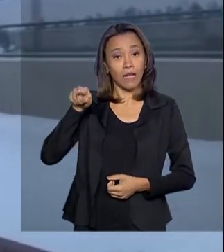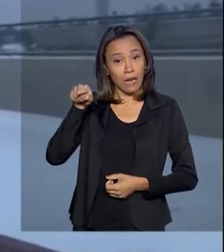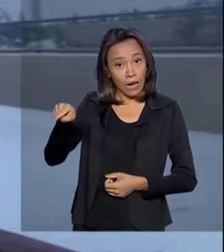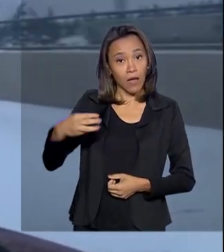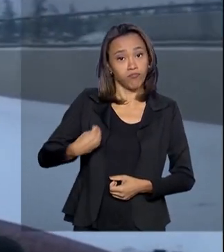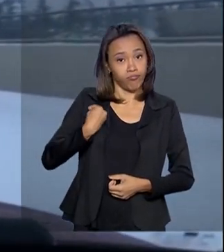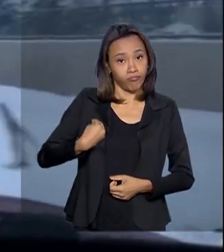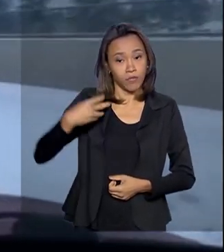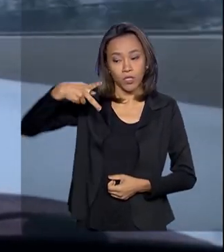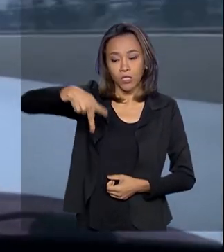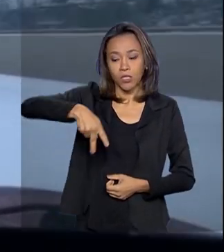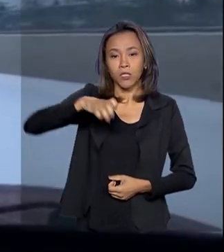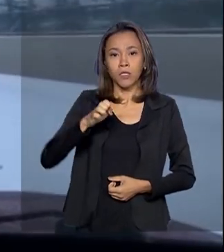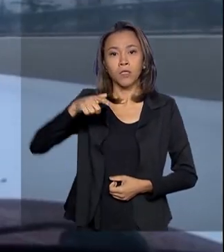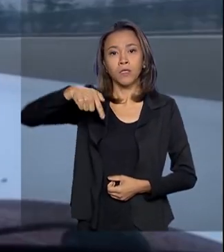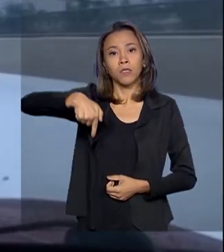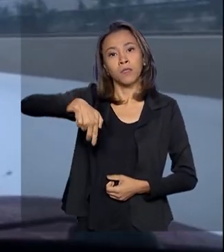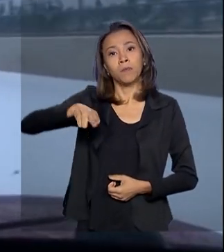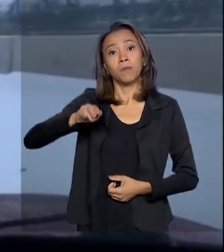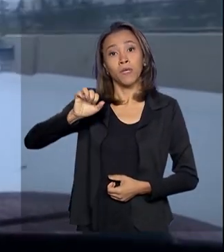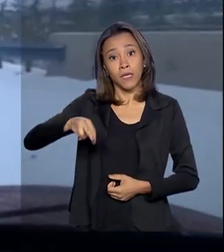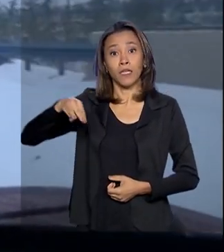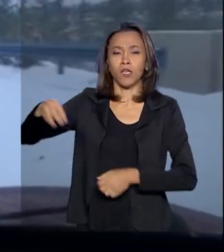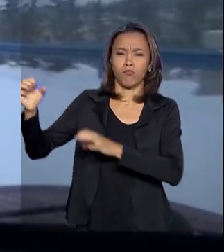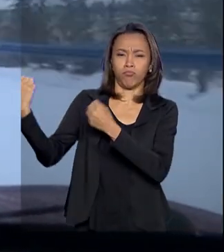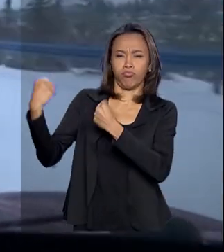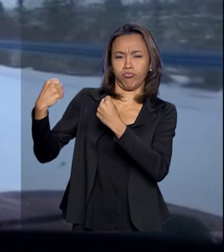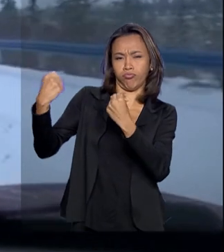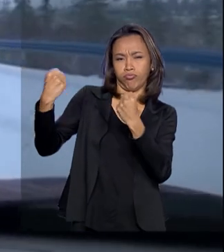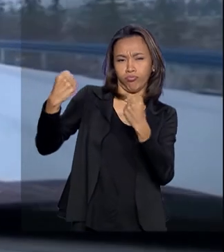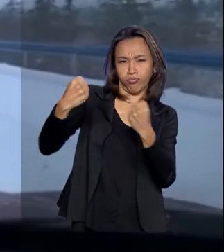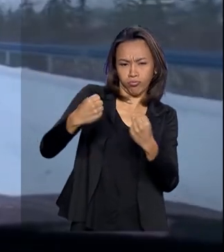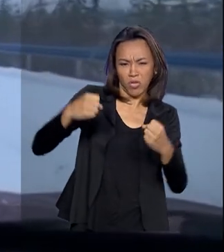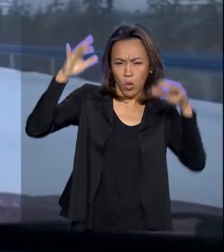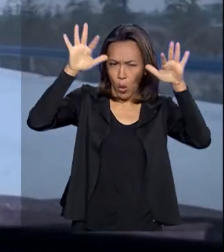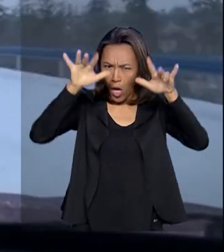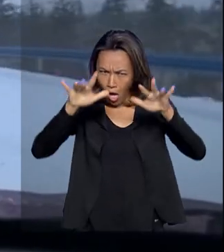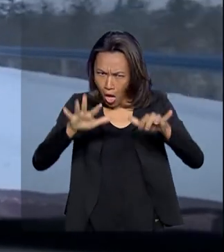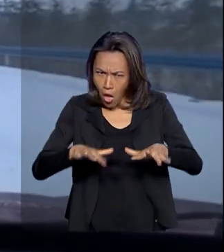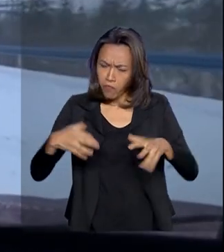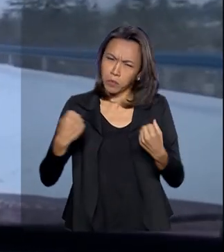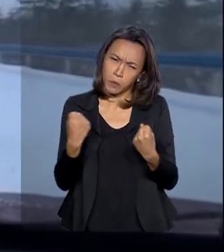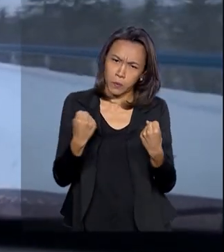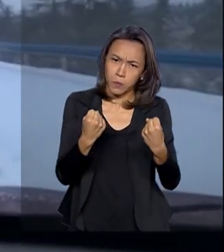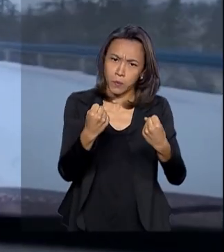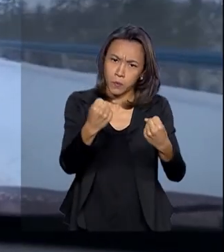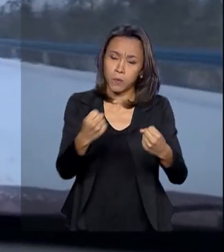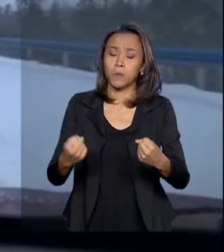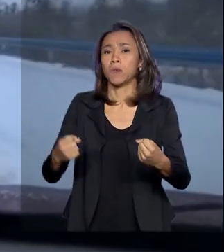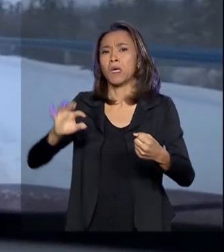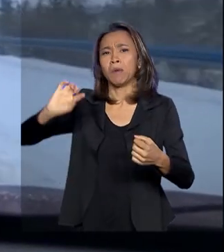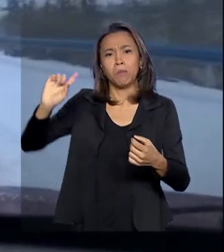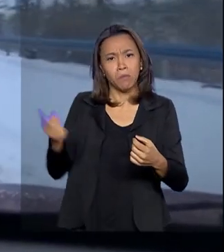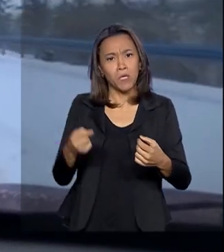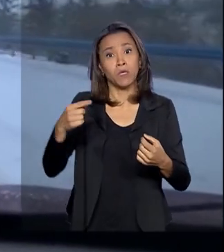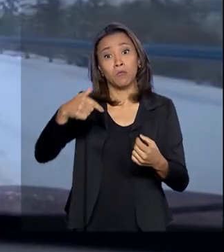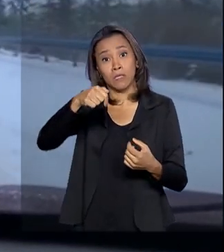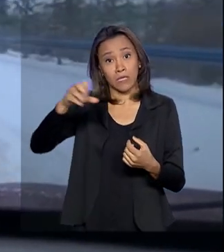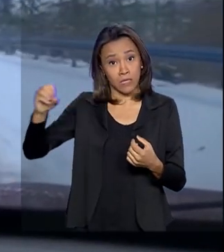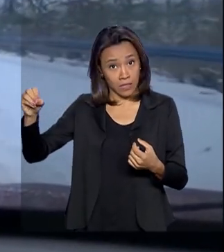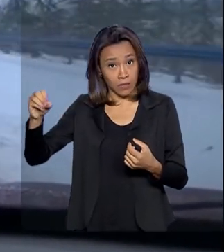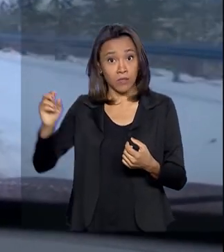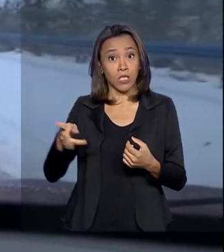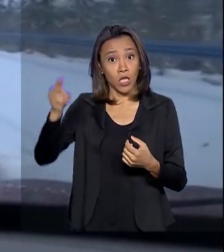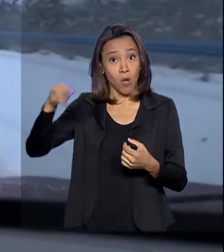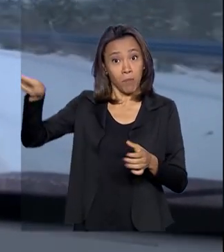percorreram de carro, debaixo de neve, 1.600 quilômetros da capital chinesa até a província de Hubei